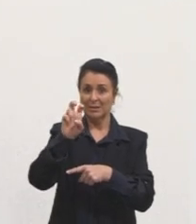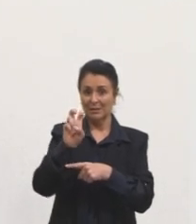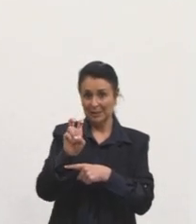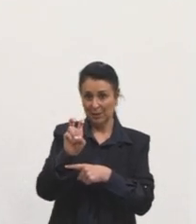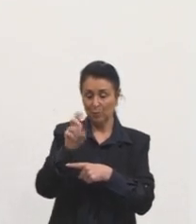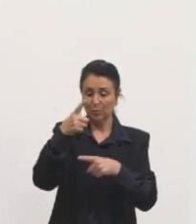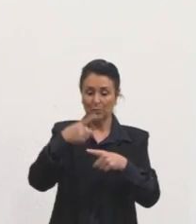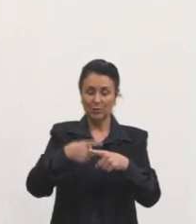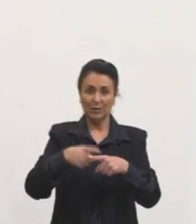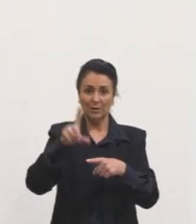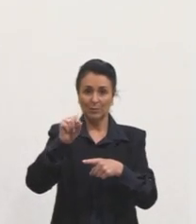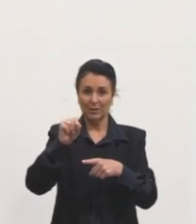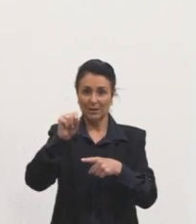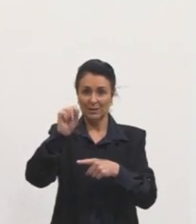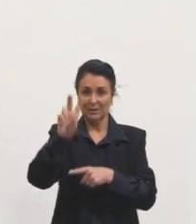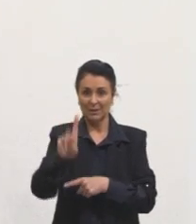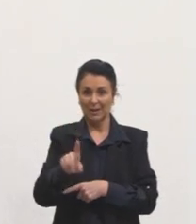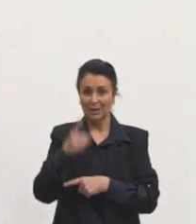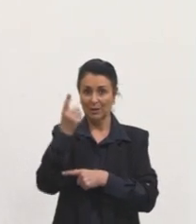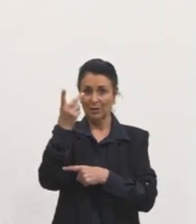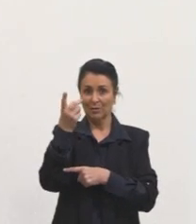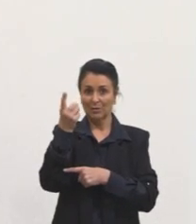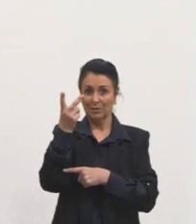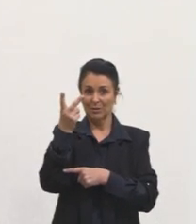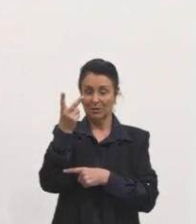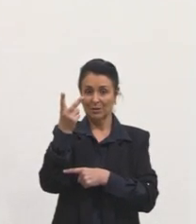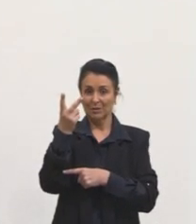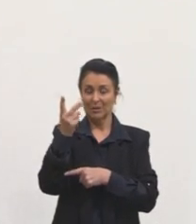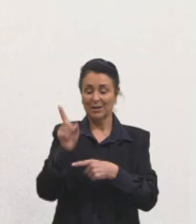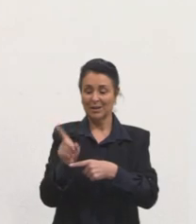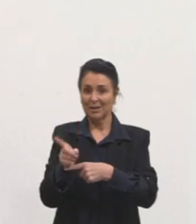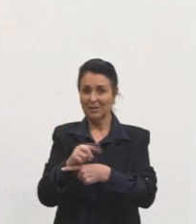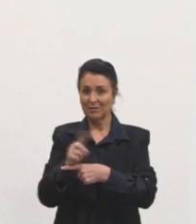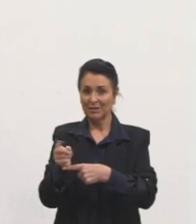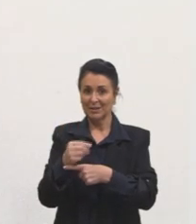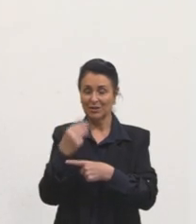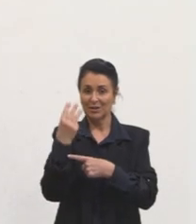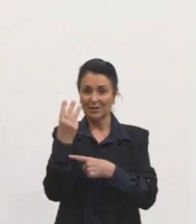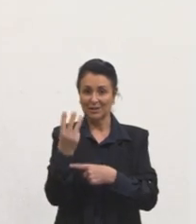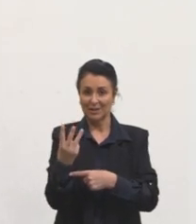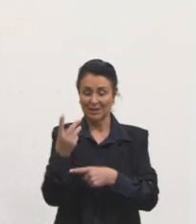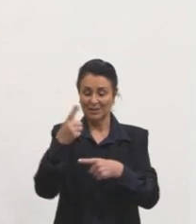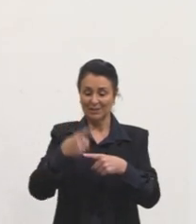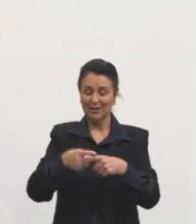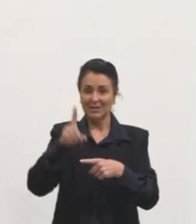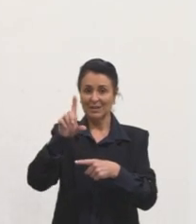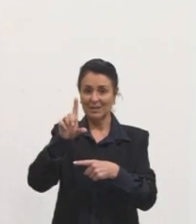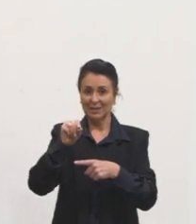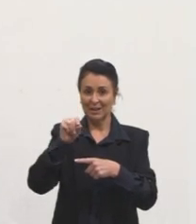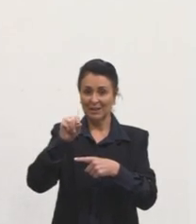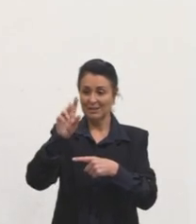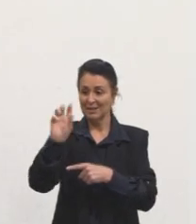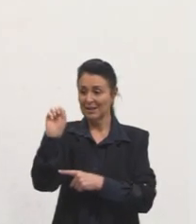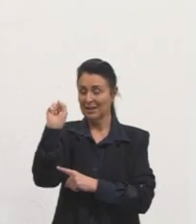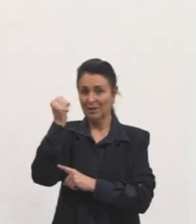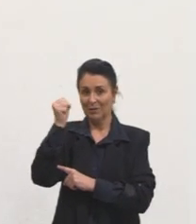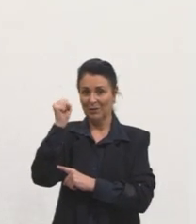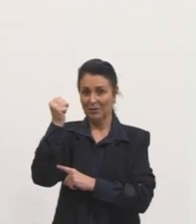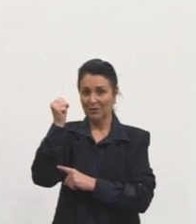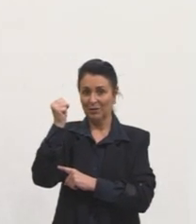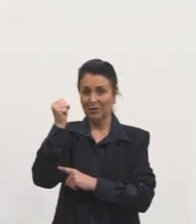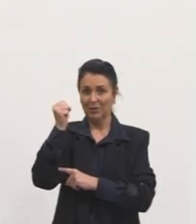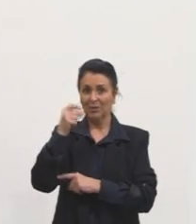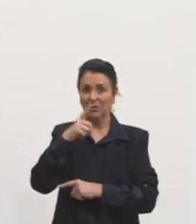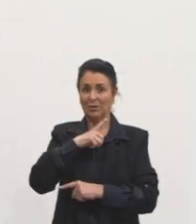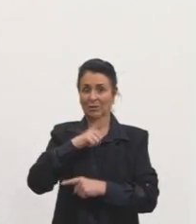por 10 elevado na 12. E a velocidade é 3 vezes 10 elevado na 8. Quando